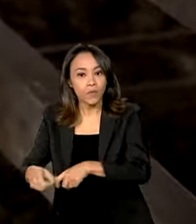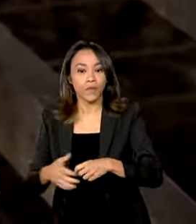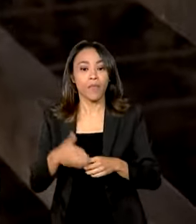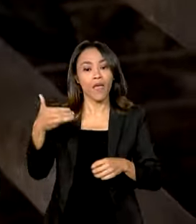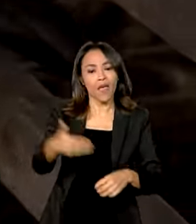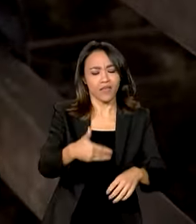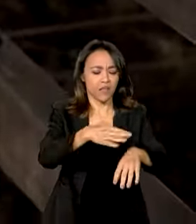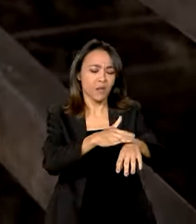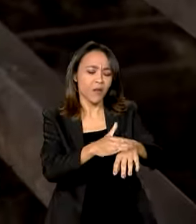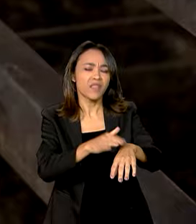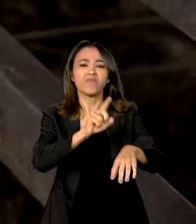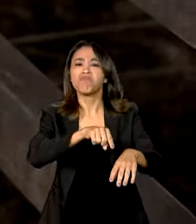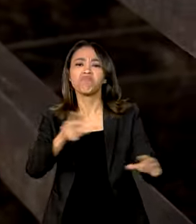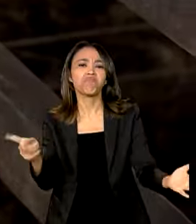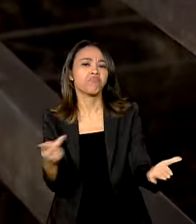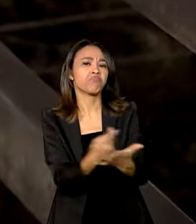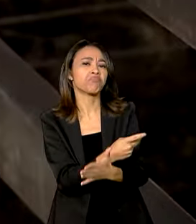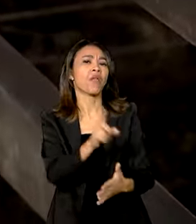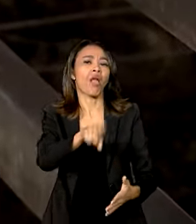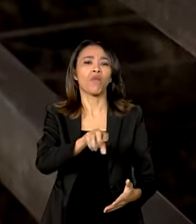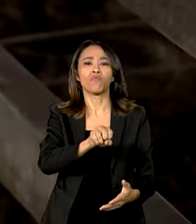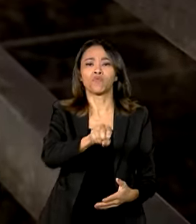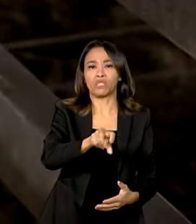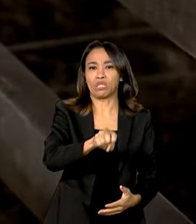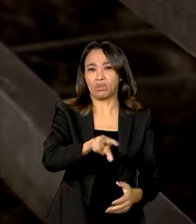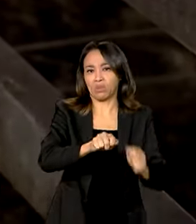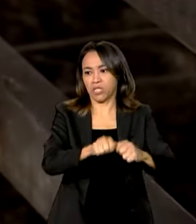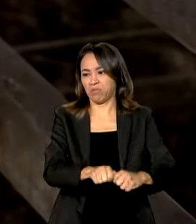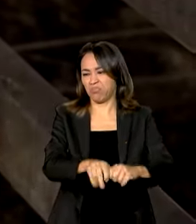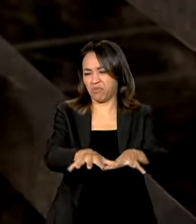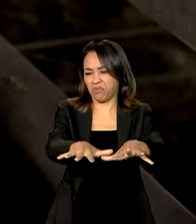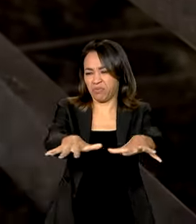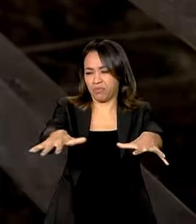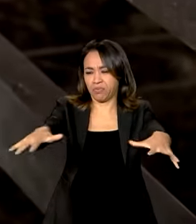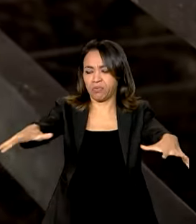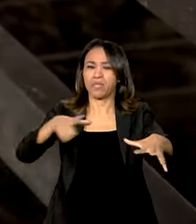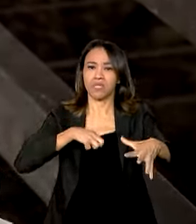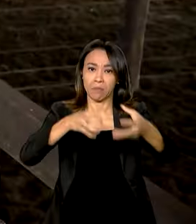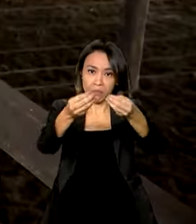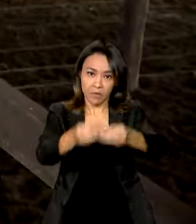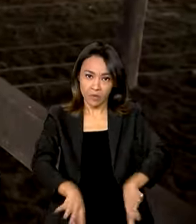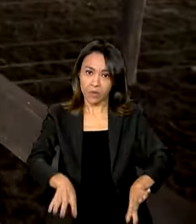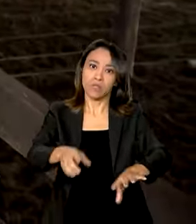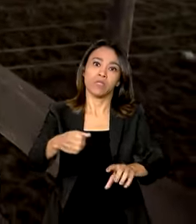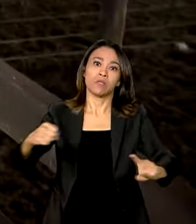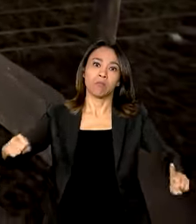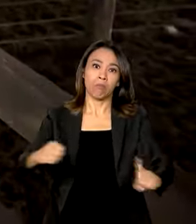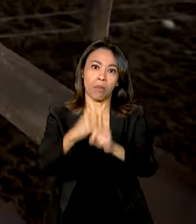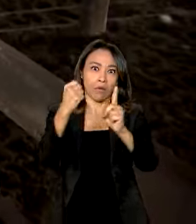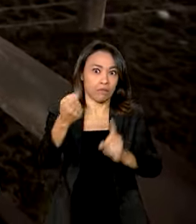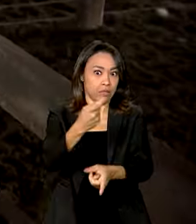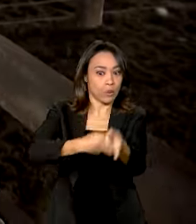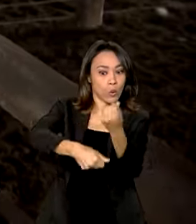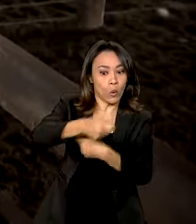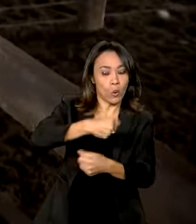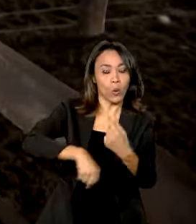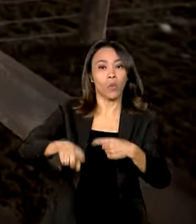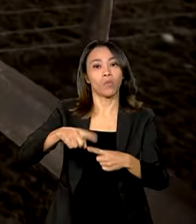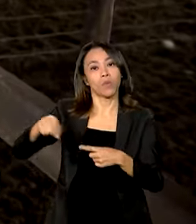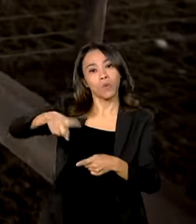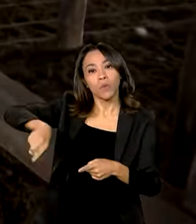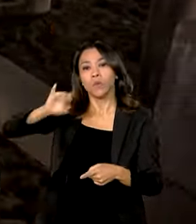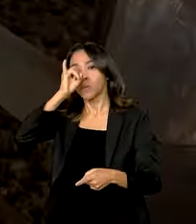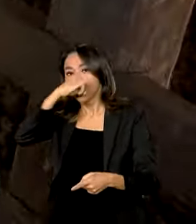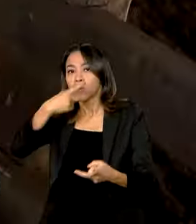é causada por um vírus altamente contagioso, com impacto econômico, atingindo principalmente bovinos,